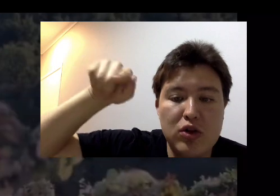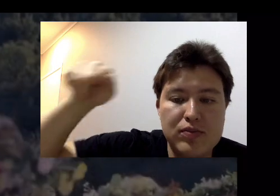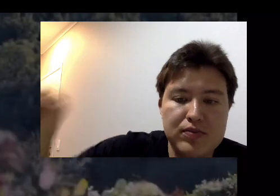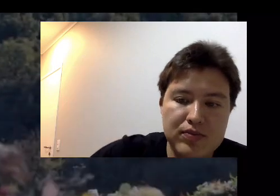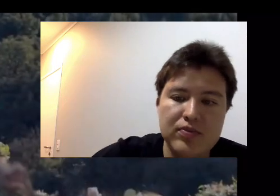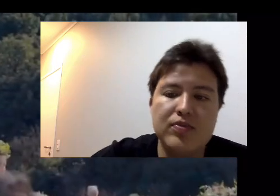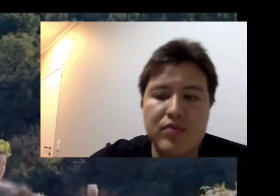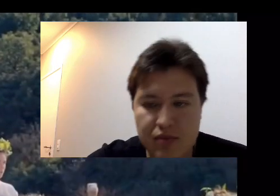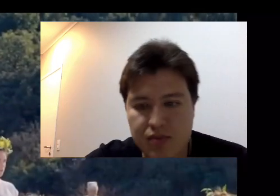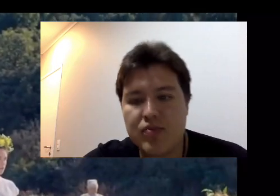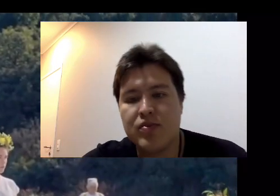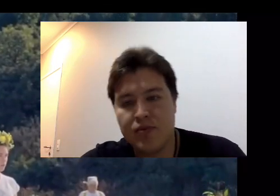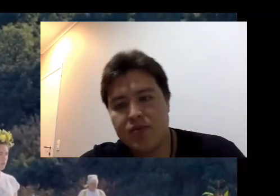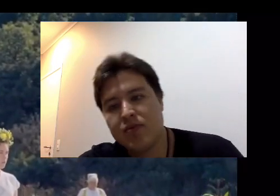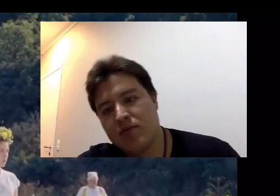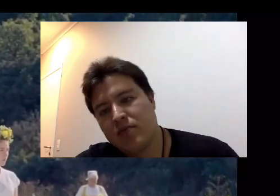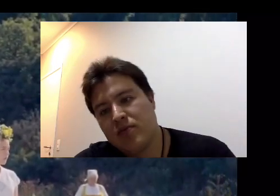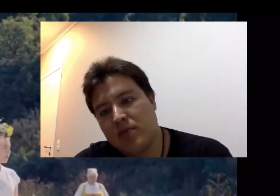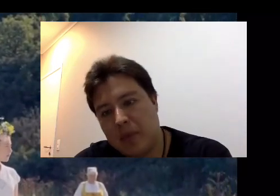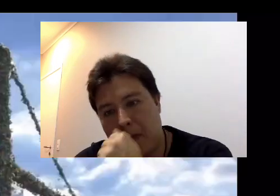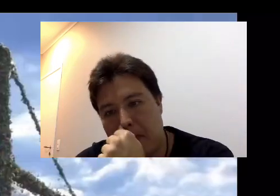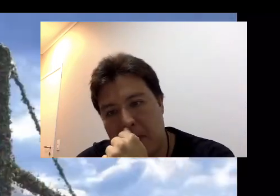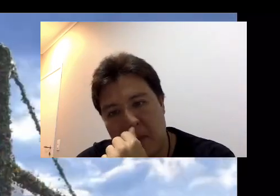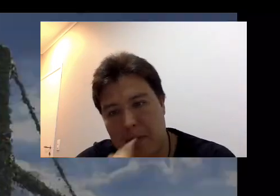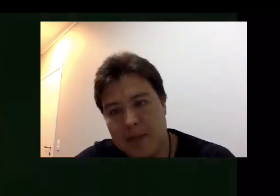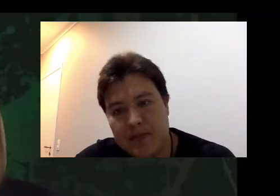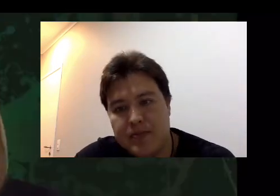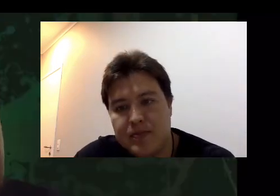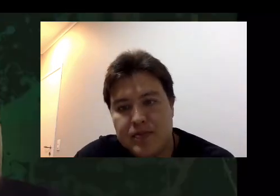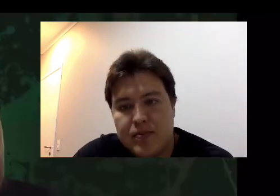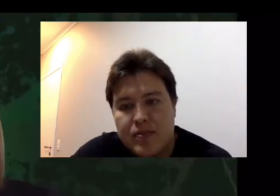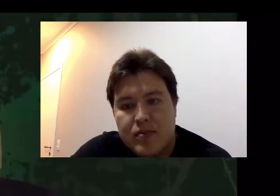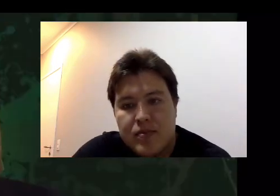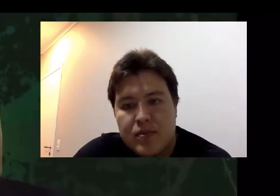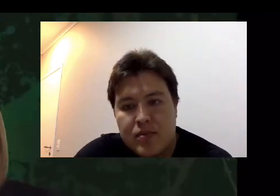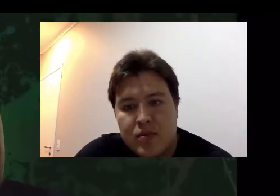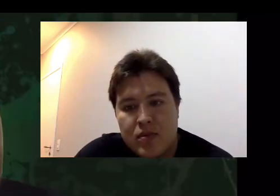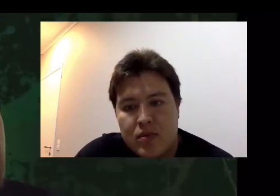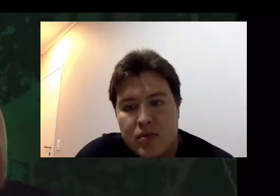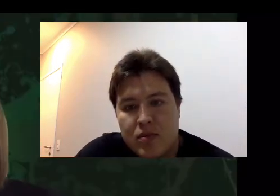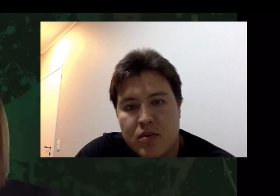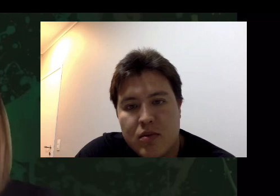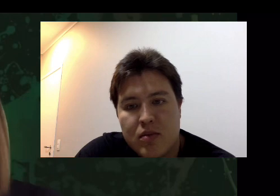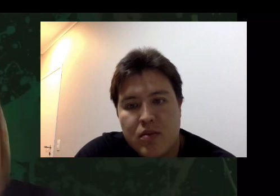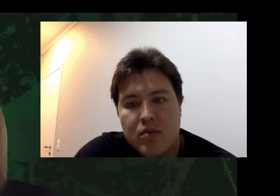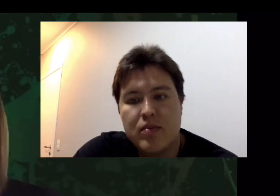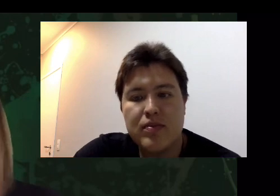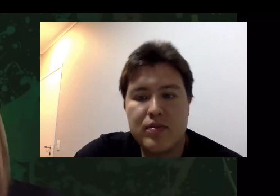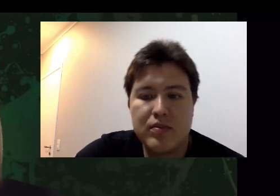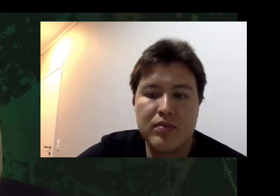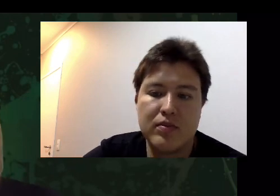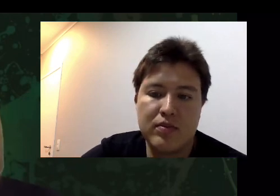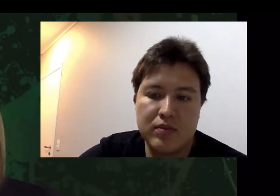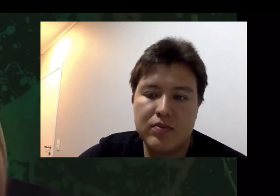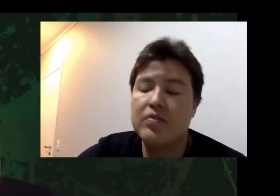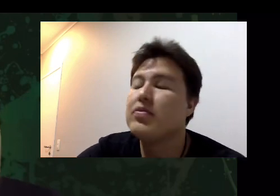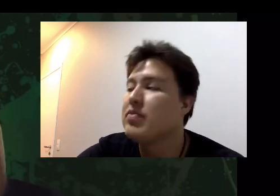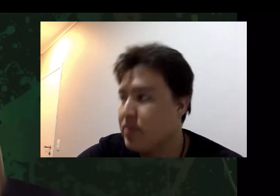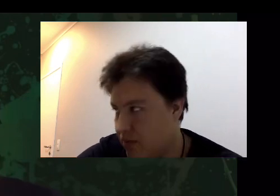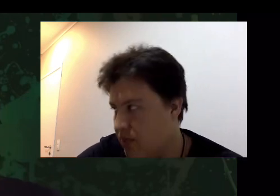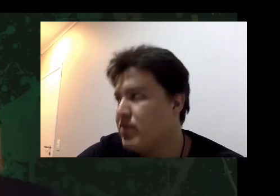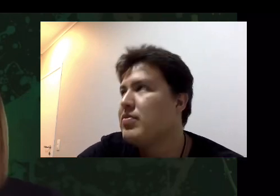técnica, a evolução na artesania do roteiro e principalmente a evolução do destemor, da